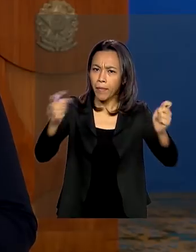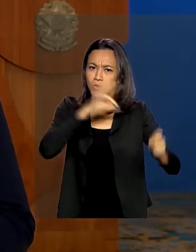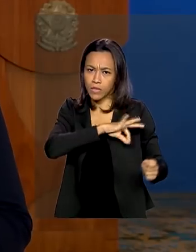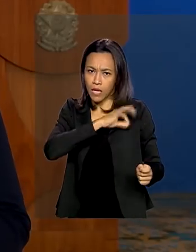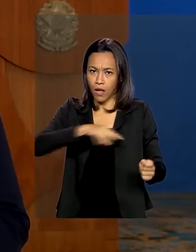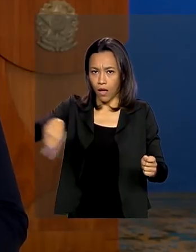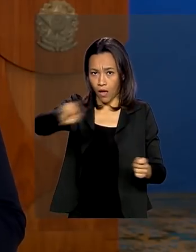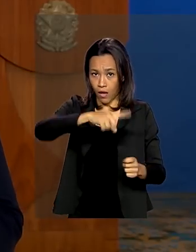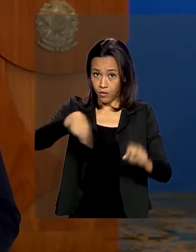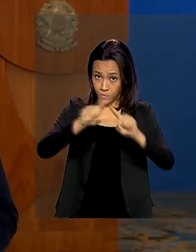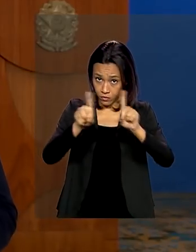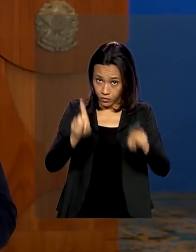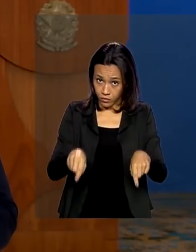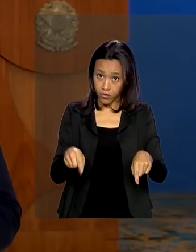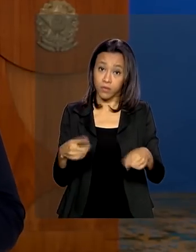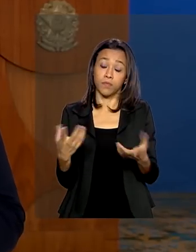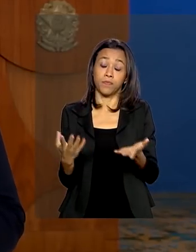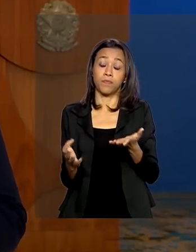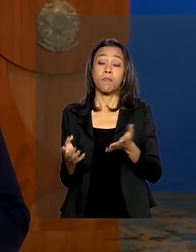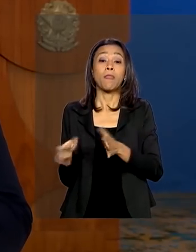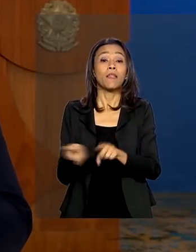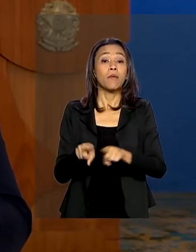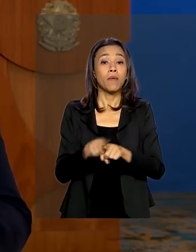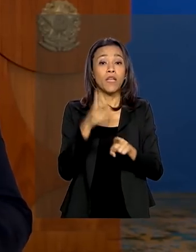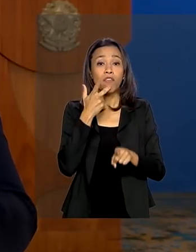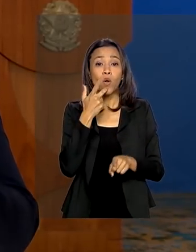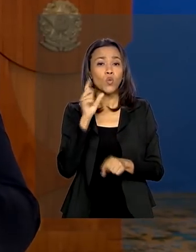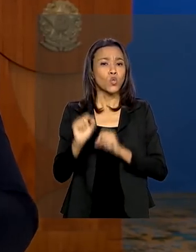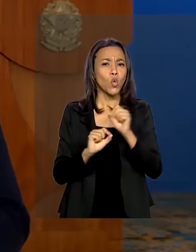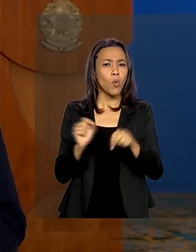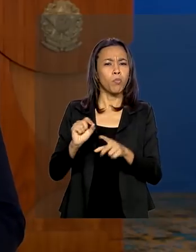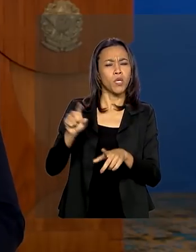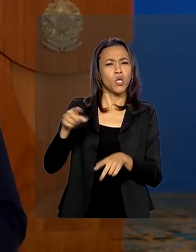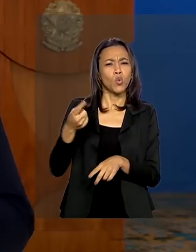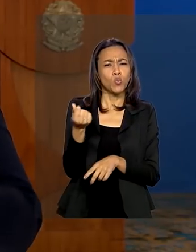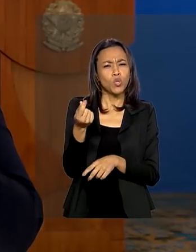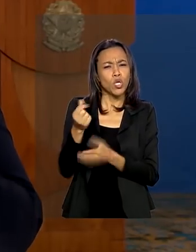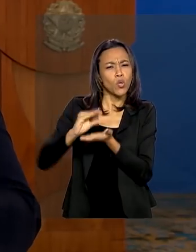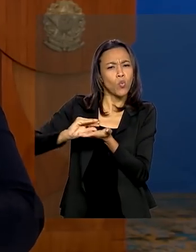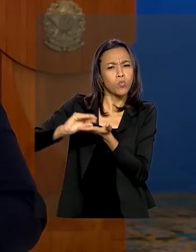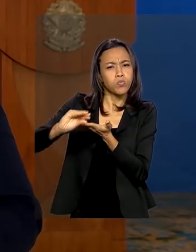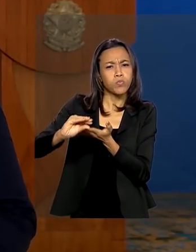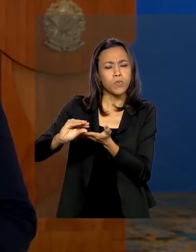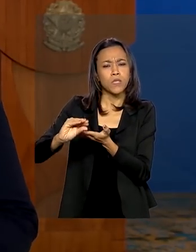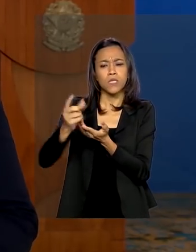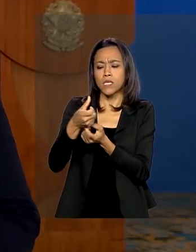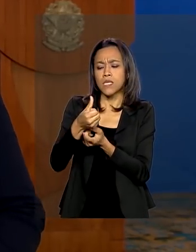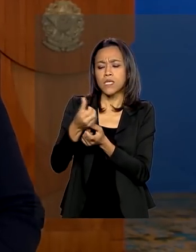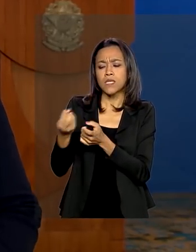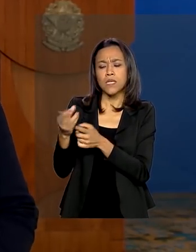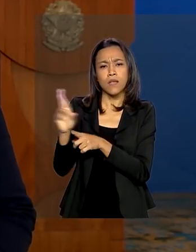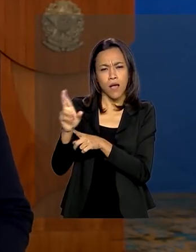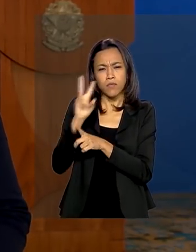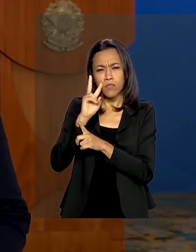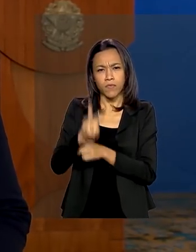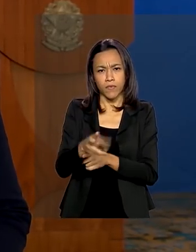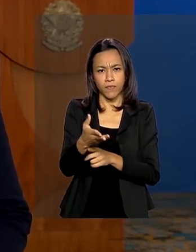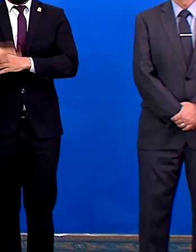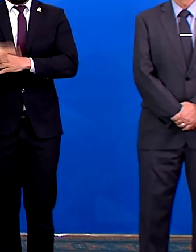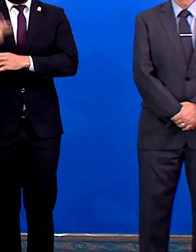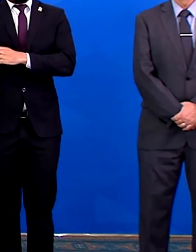E o presidente Jair Bolsonaro comentou também sobre o Coronavouch, aquele auxílio emergencial de 600 reais por mês. Vamos ver.